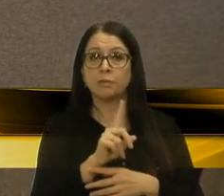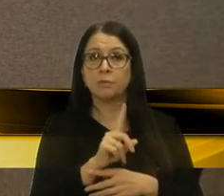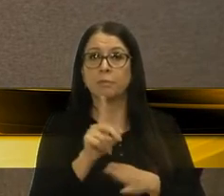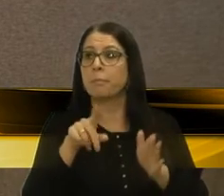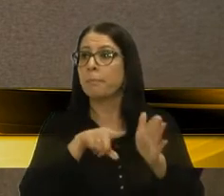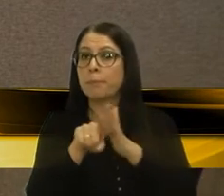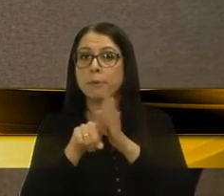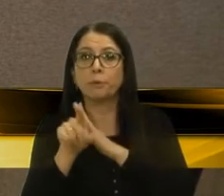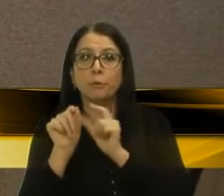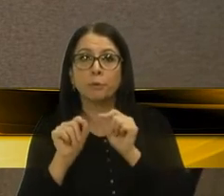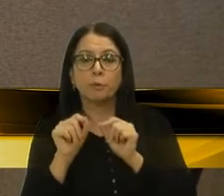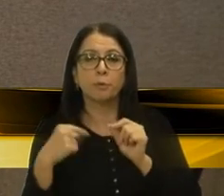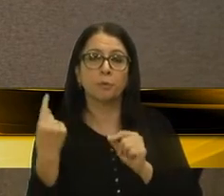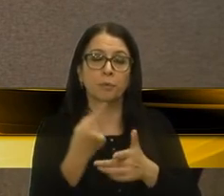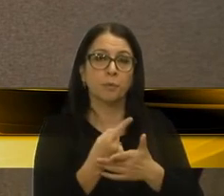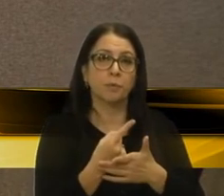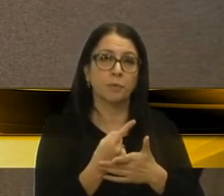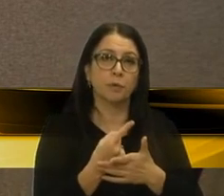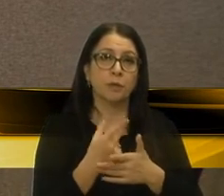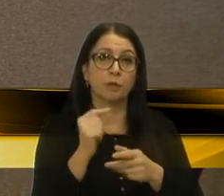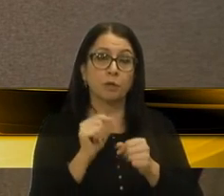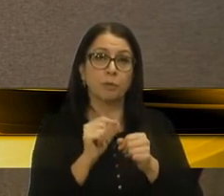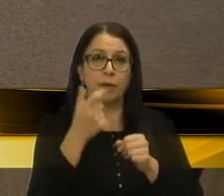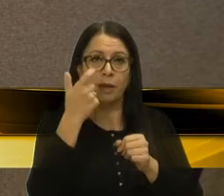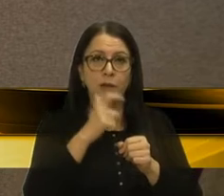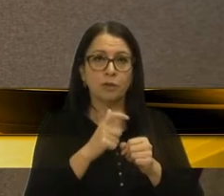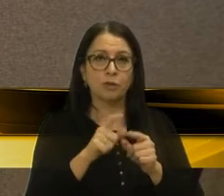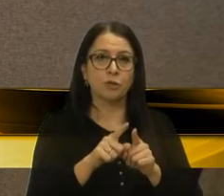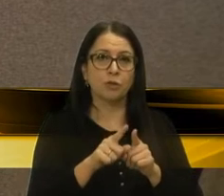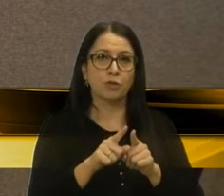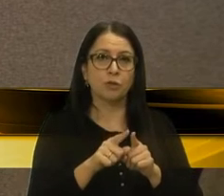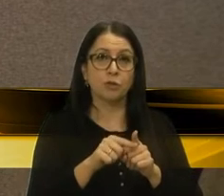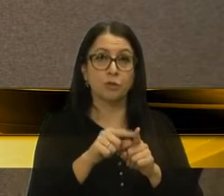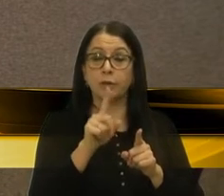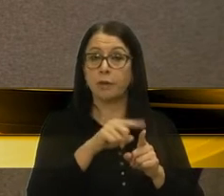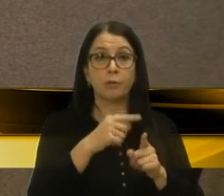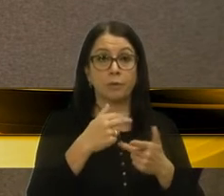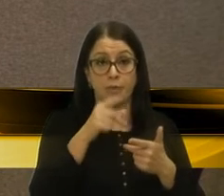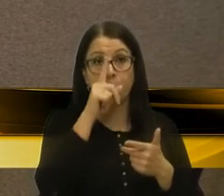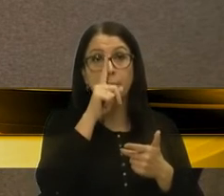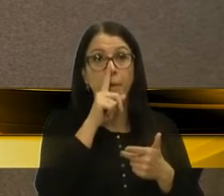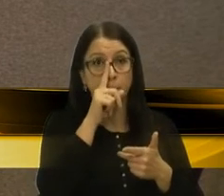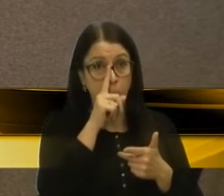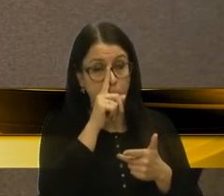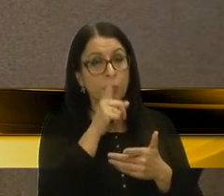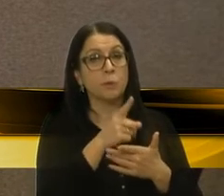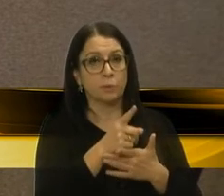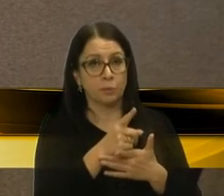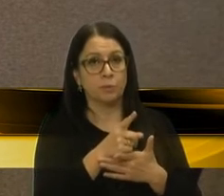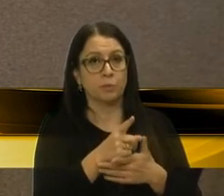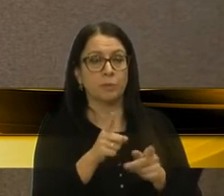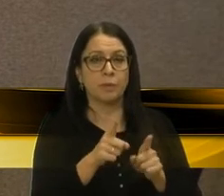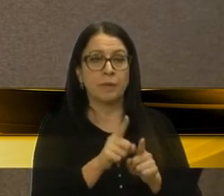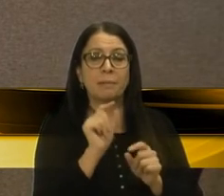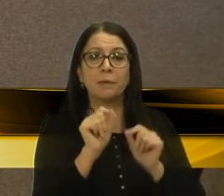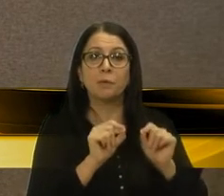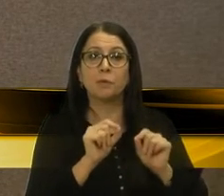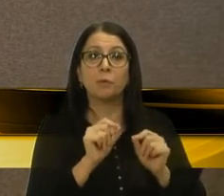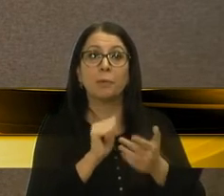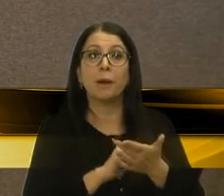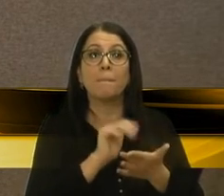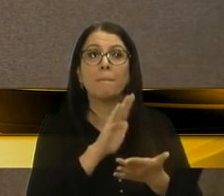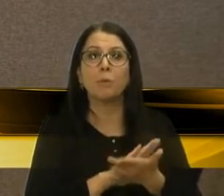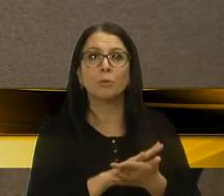questionando a questão do álcool na direção, que achamos extremamente perigoso, mas sim essa questão da